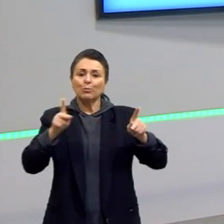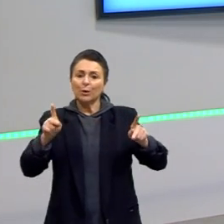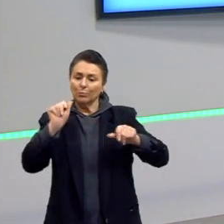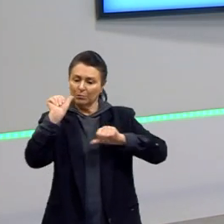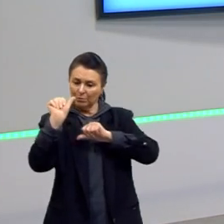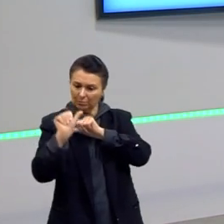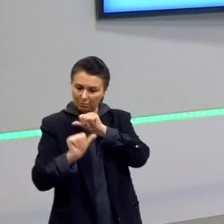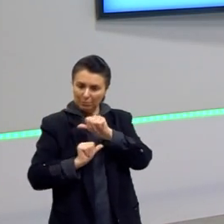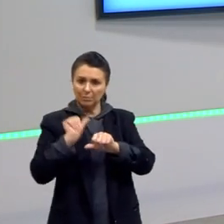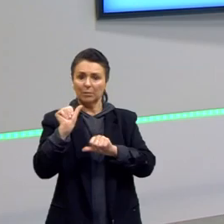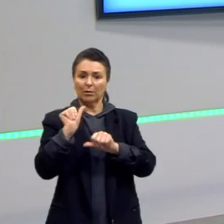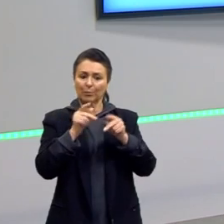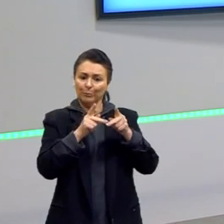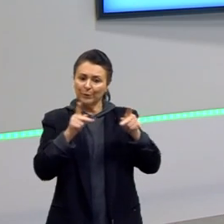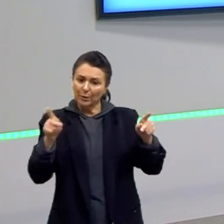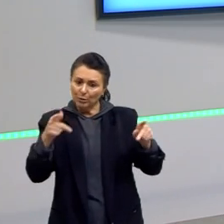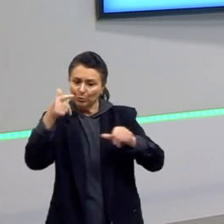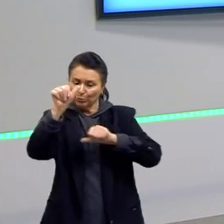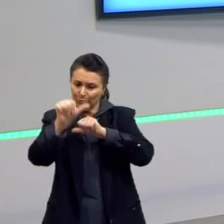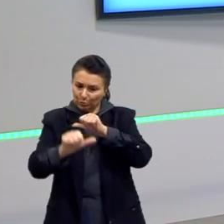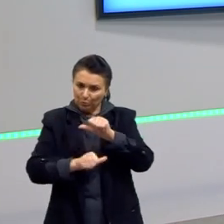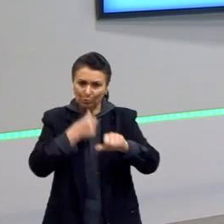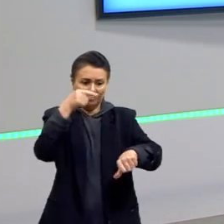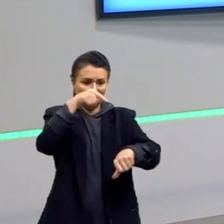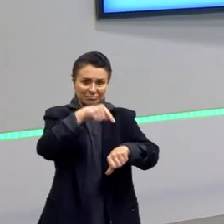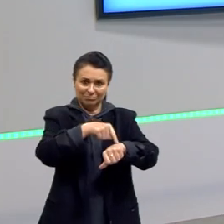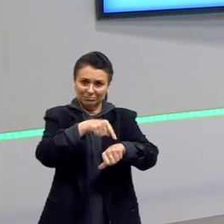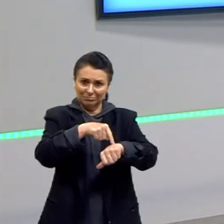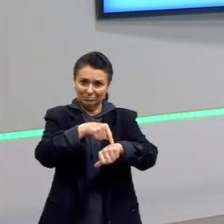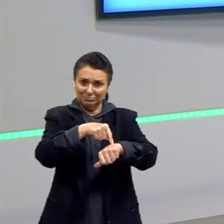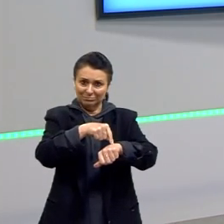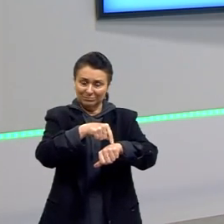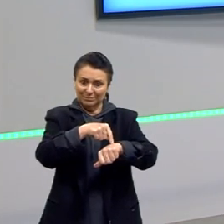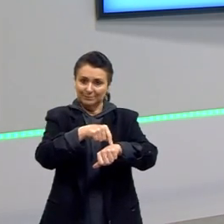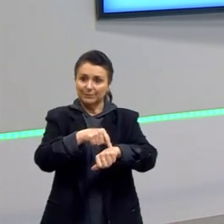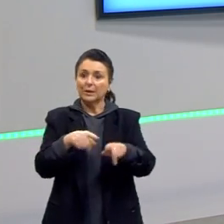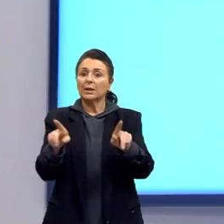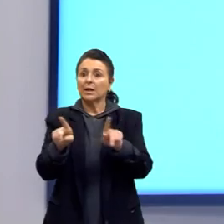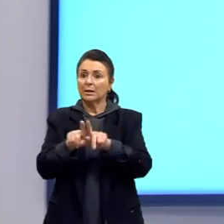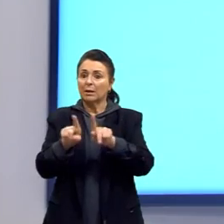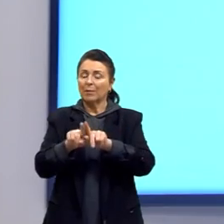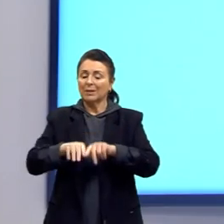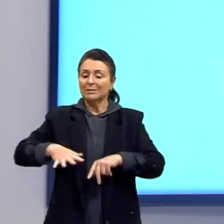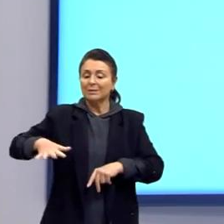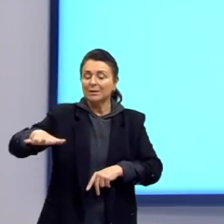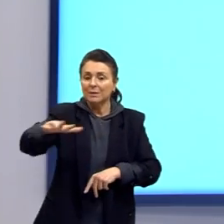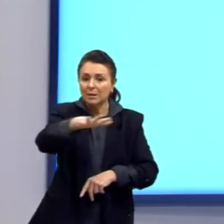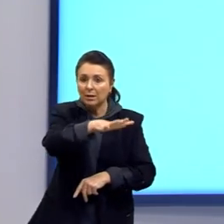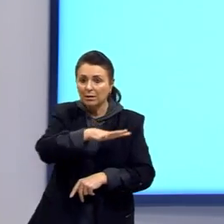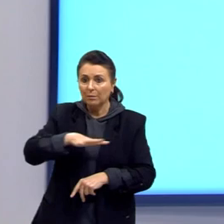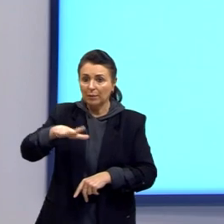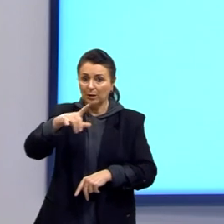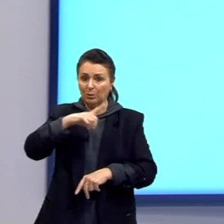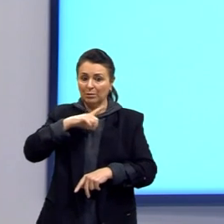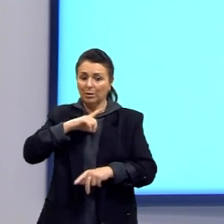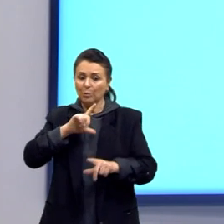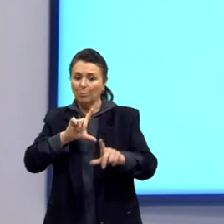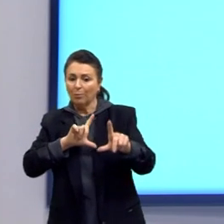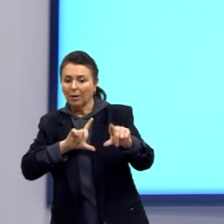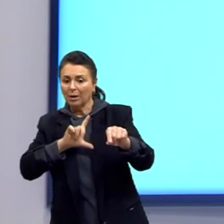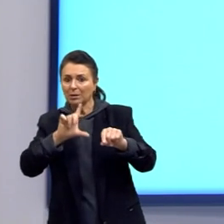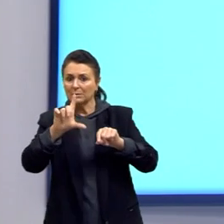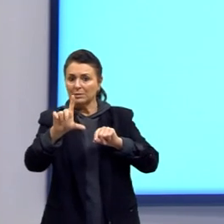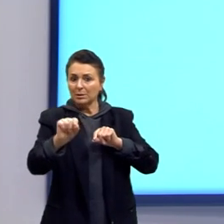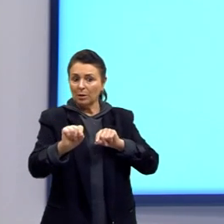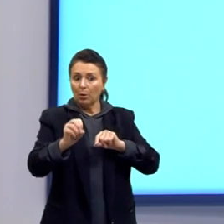sofre modificações. Certo? Só que também esse meio, ele vai exercer uma seleção que ou